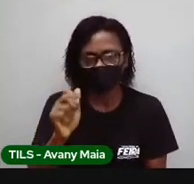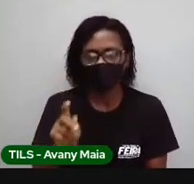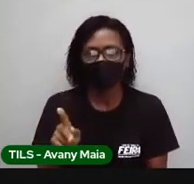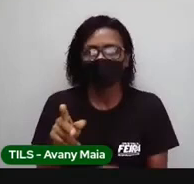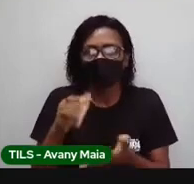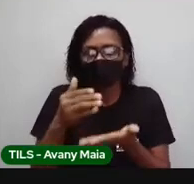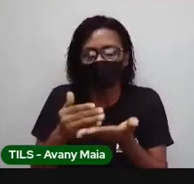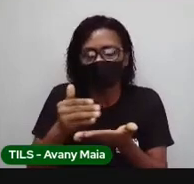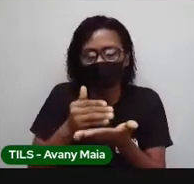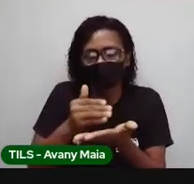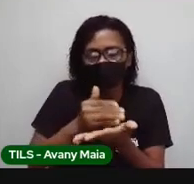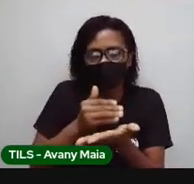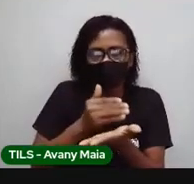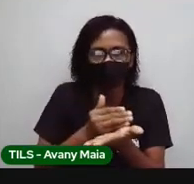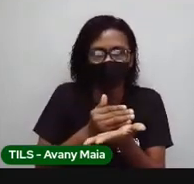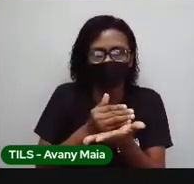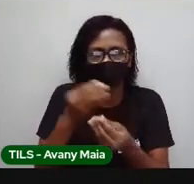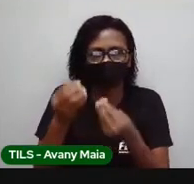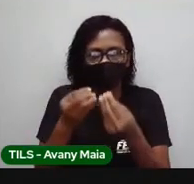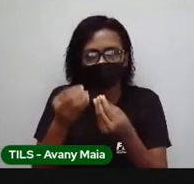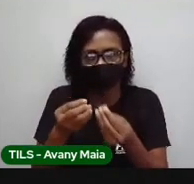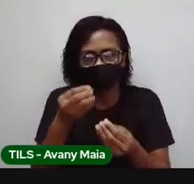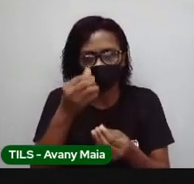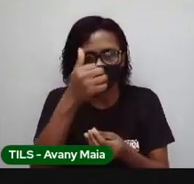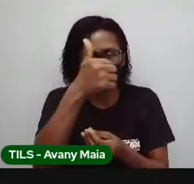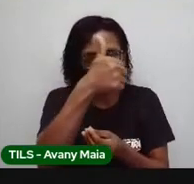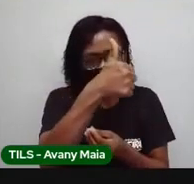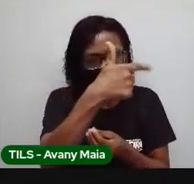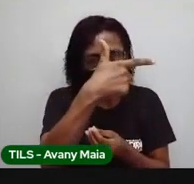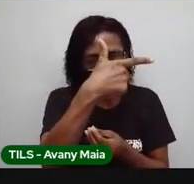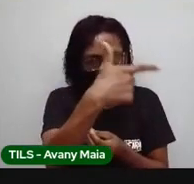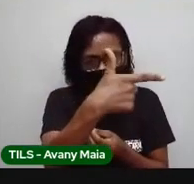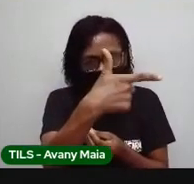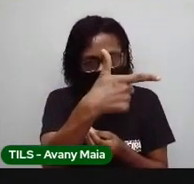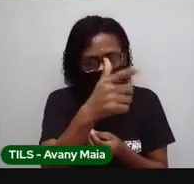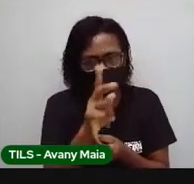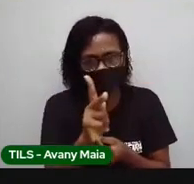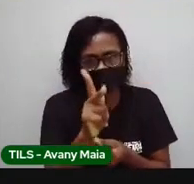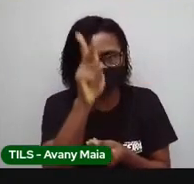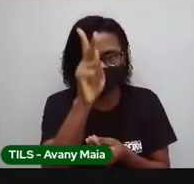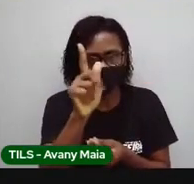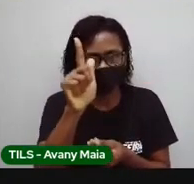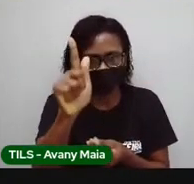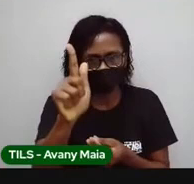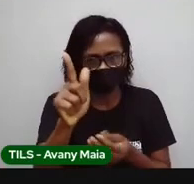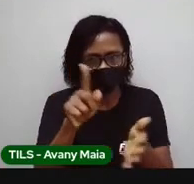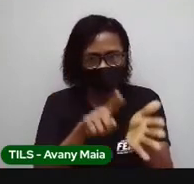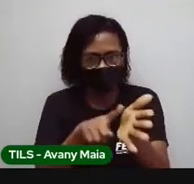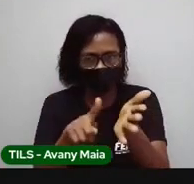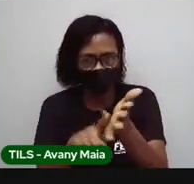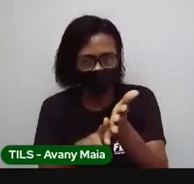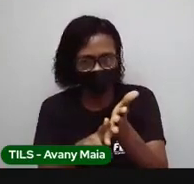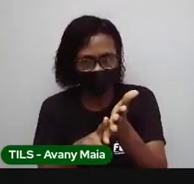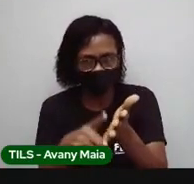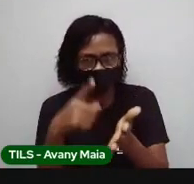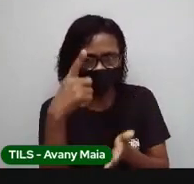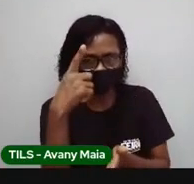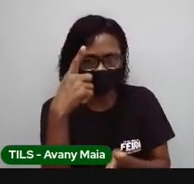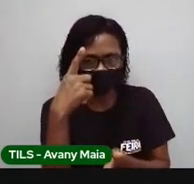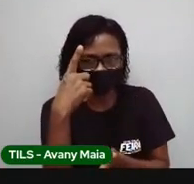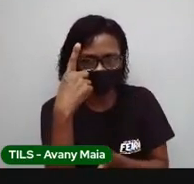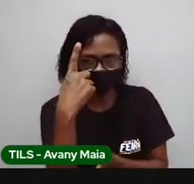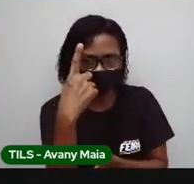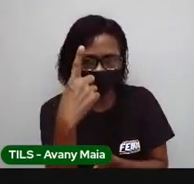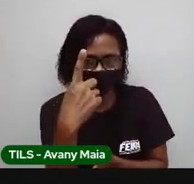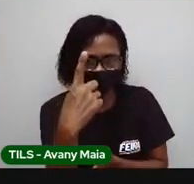então, o que é que eu vou fazer? Então, fazendo passo a passo, eu posso imaginar assim, Dois quilogramas é a